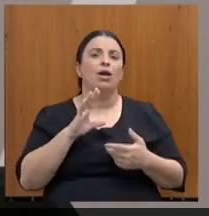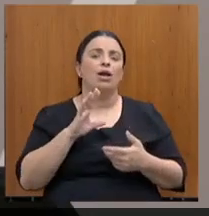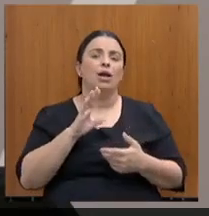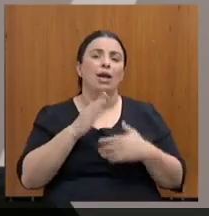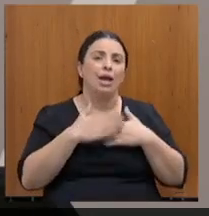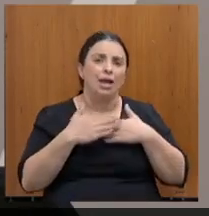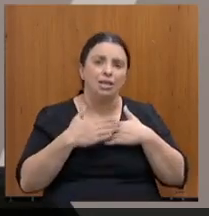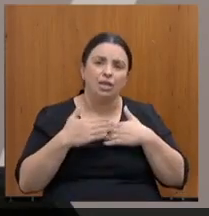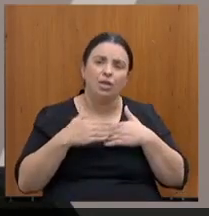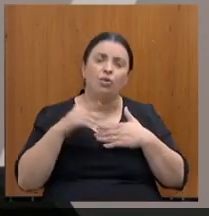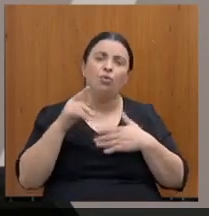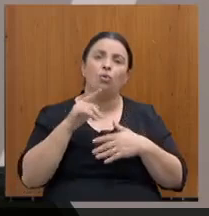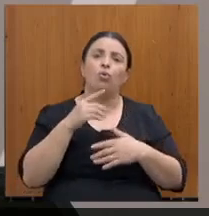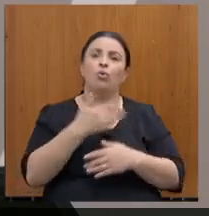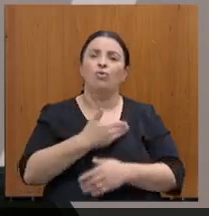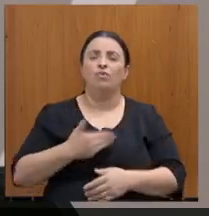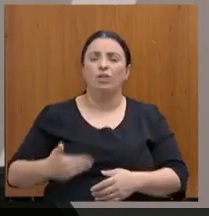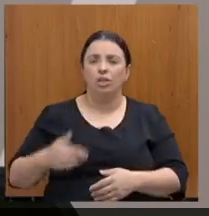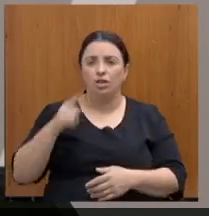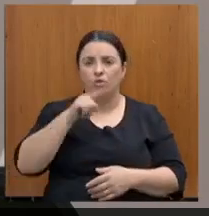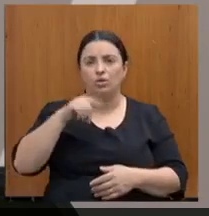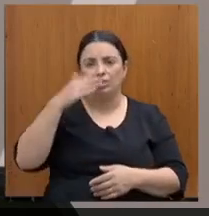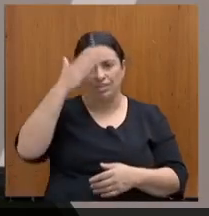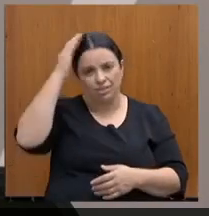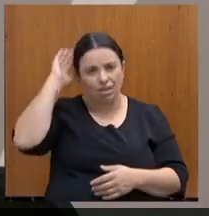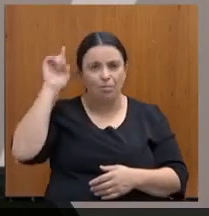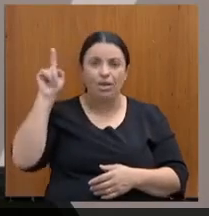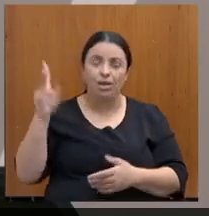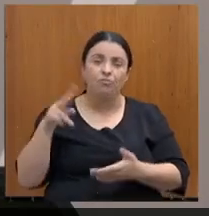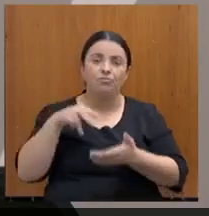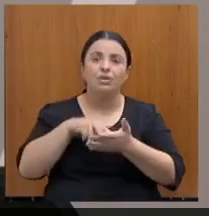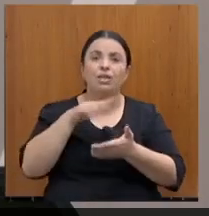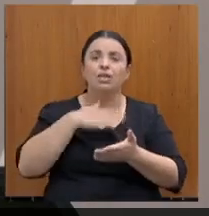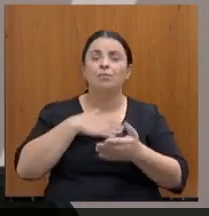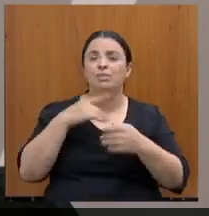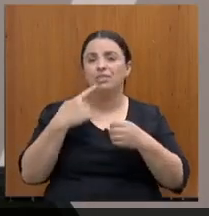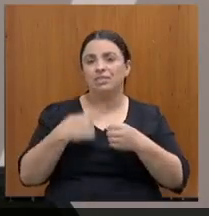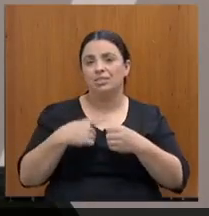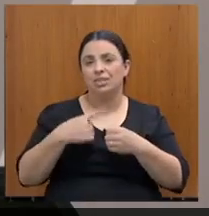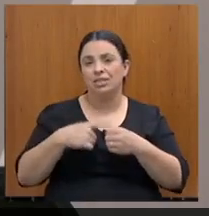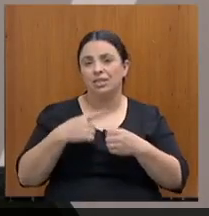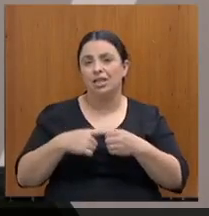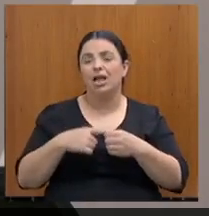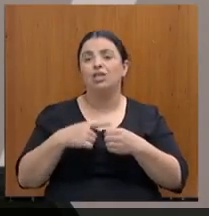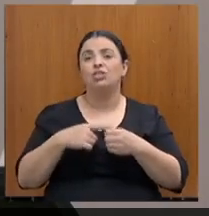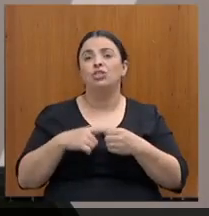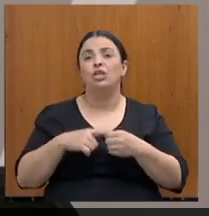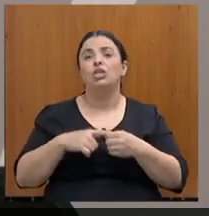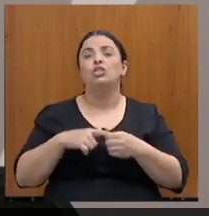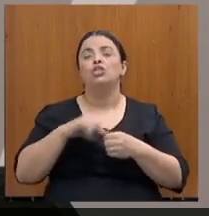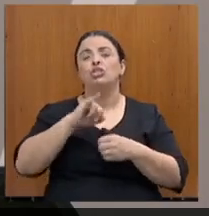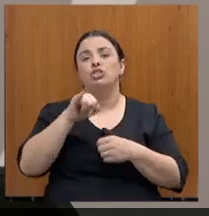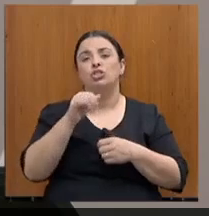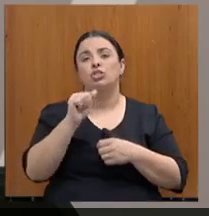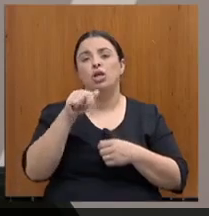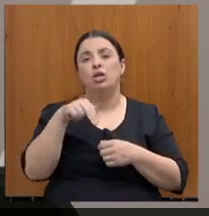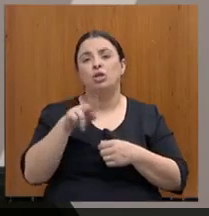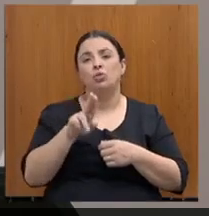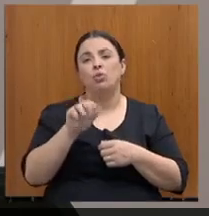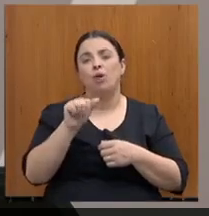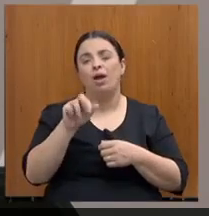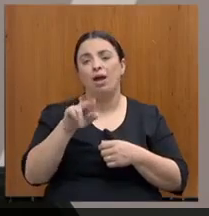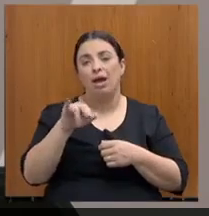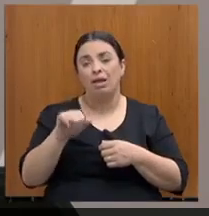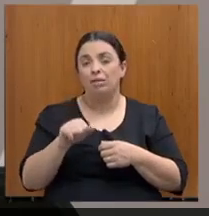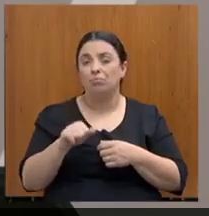tive a honra de receber há duas semanas lá na minha cidade barranqueira, cidade de Januária, cidade que há muito não recebia um governador e muitas vezes quando